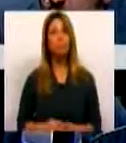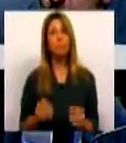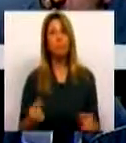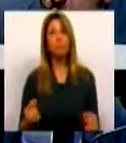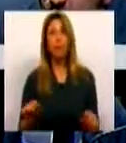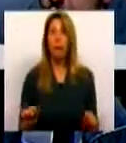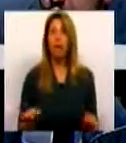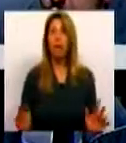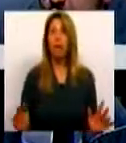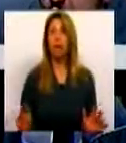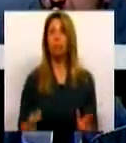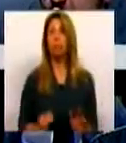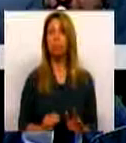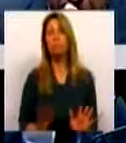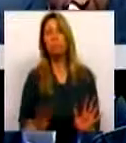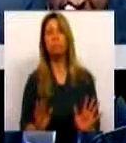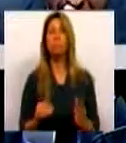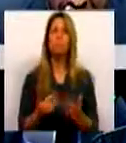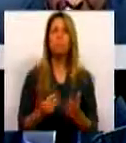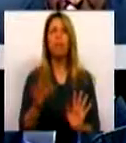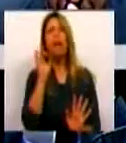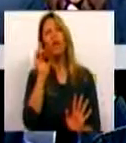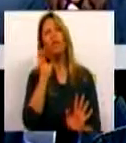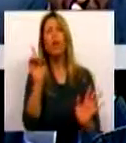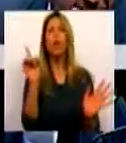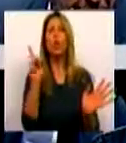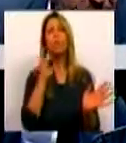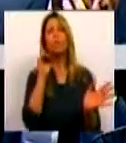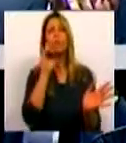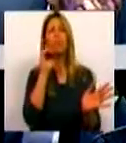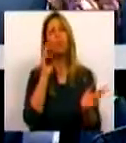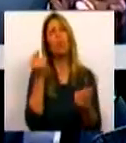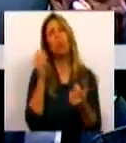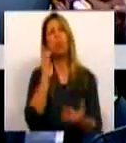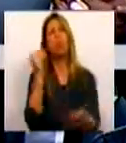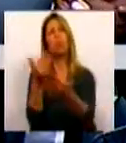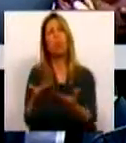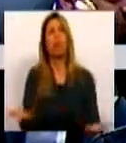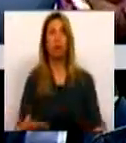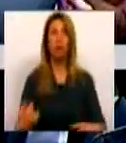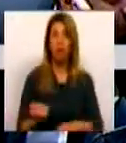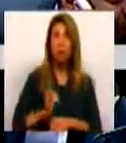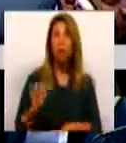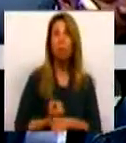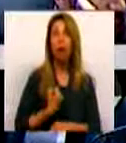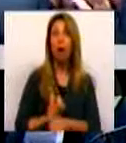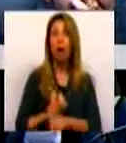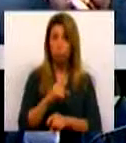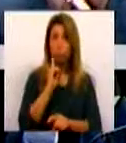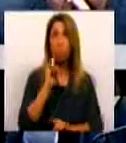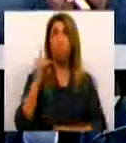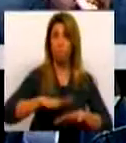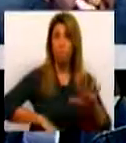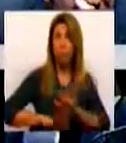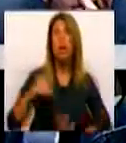minimizado o trabalho que tem vindo a ser feito com exigência, rigor e participação